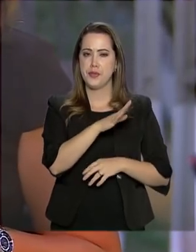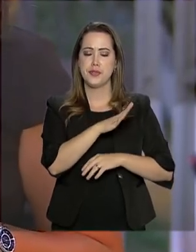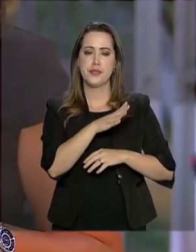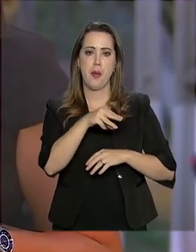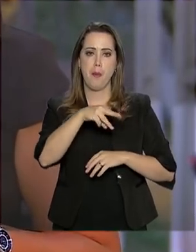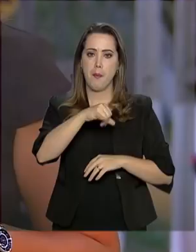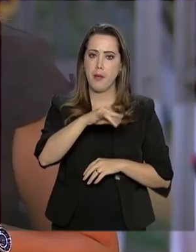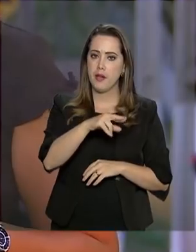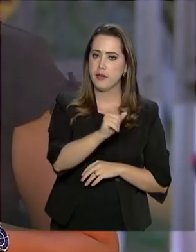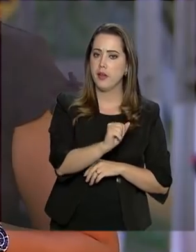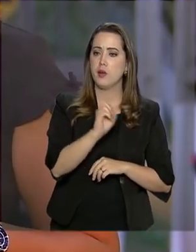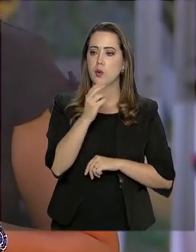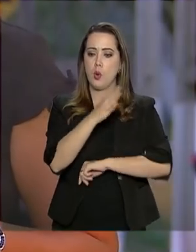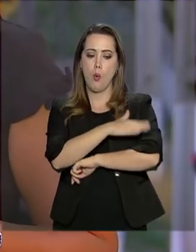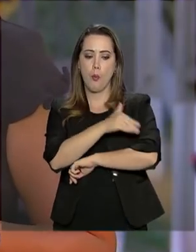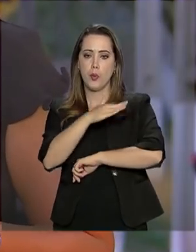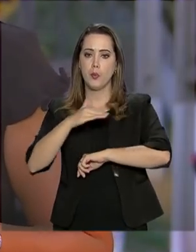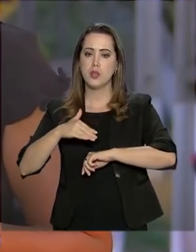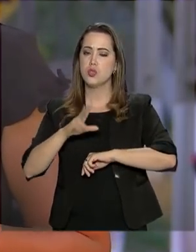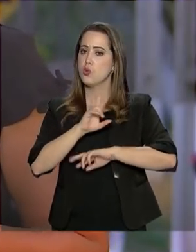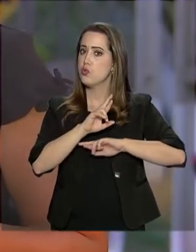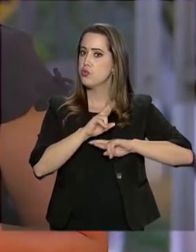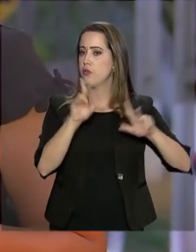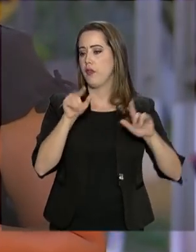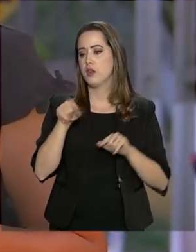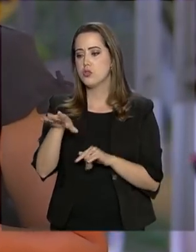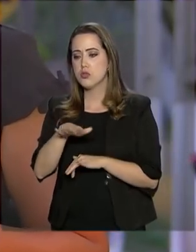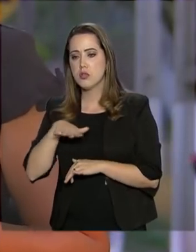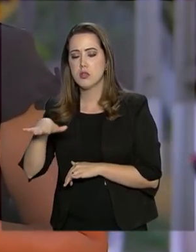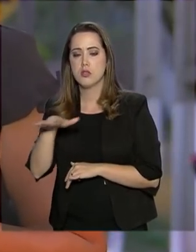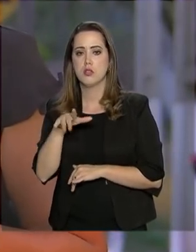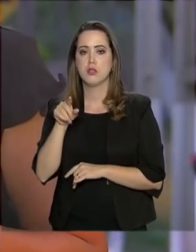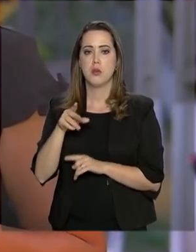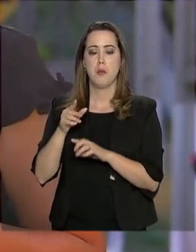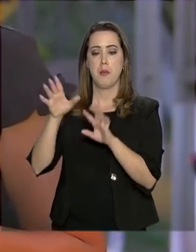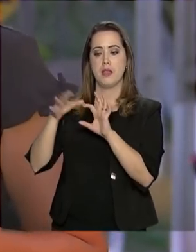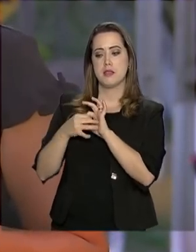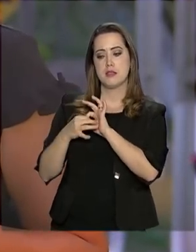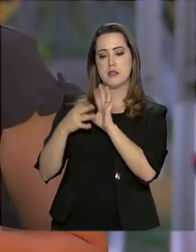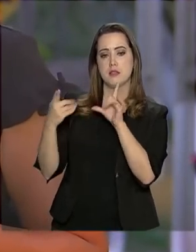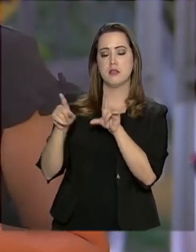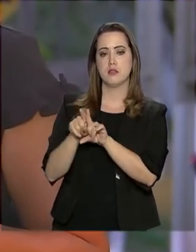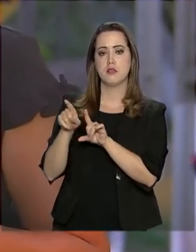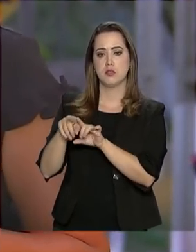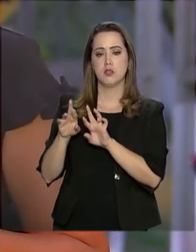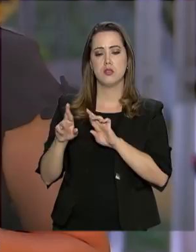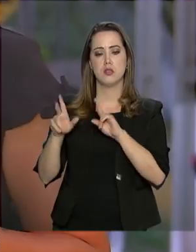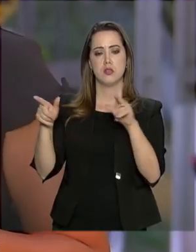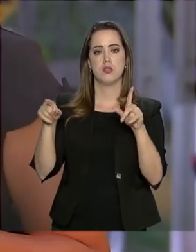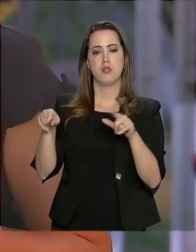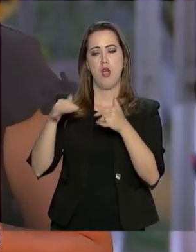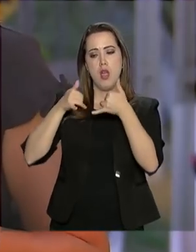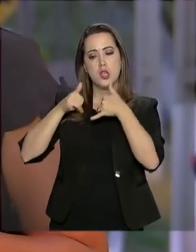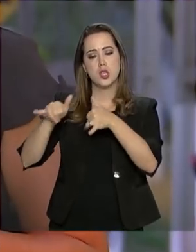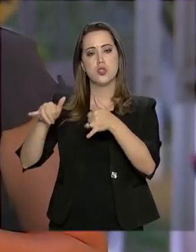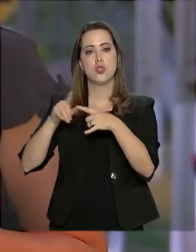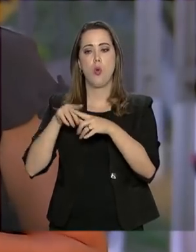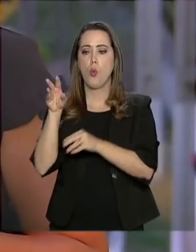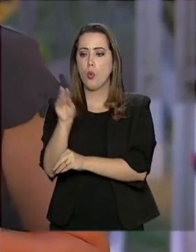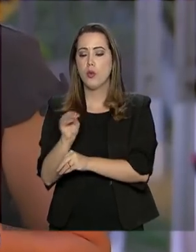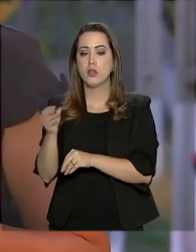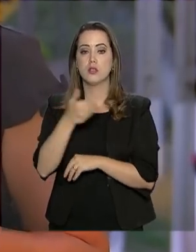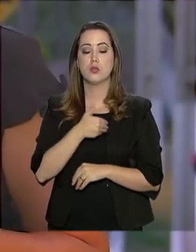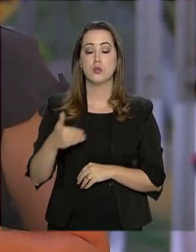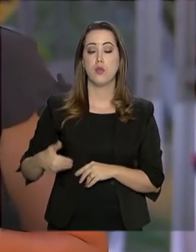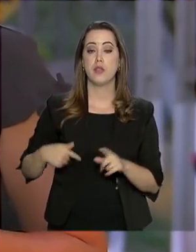Mariana ou o caso de Brumadinho. São barragens diferentes. Por mais independente de serem diferentes, serem barragens de hidrelétricas, o cuidado do